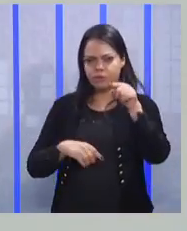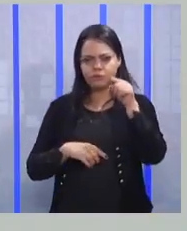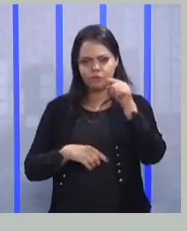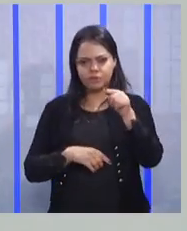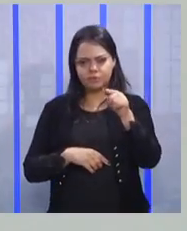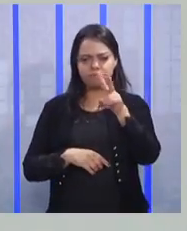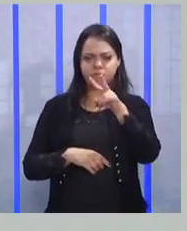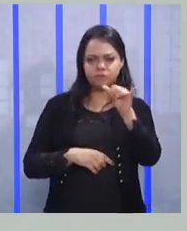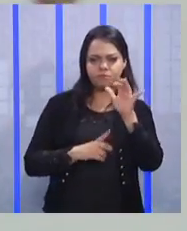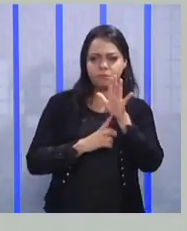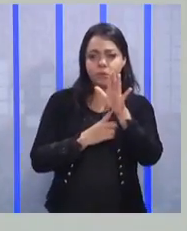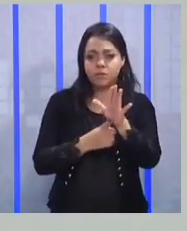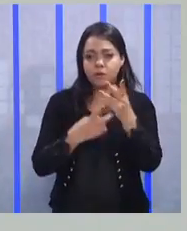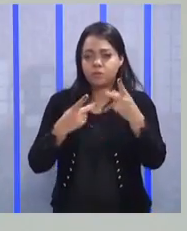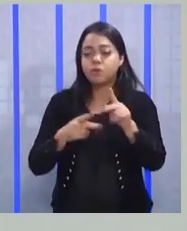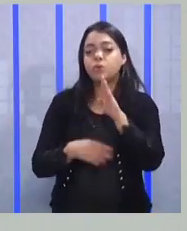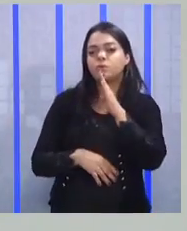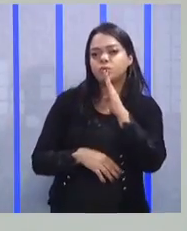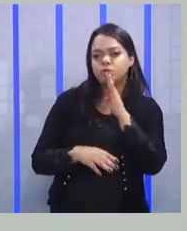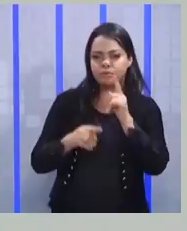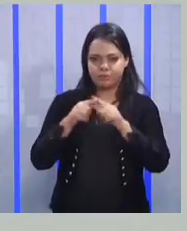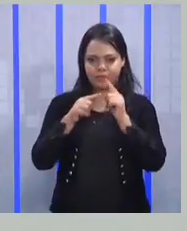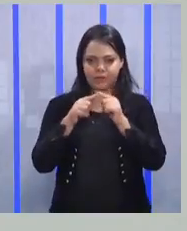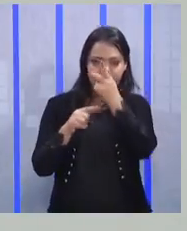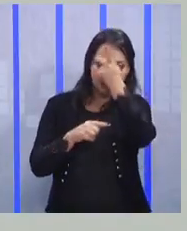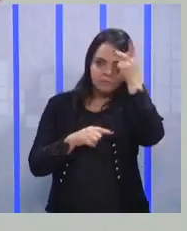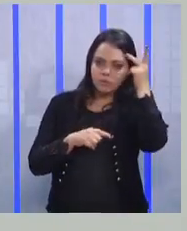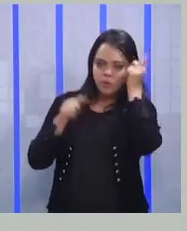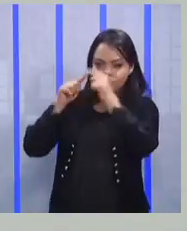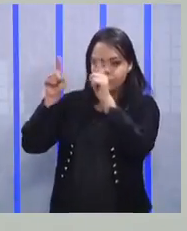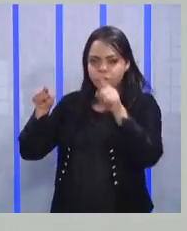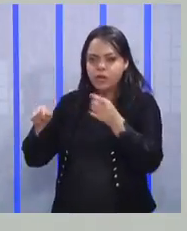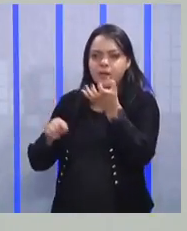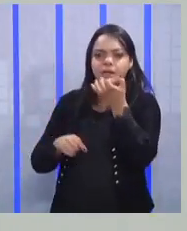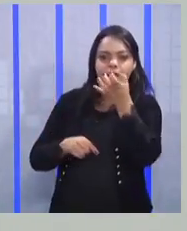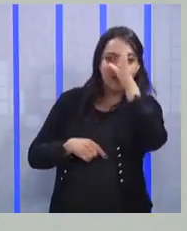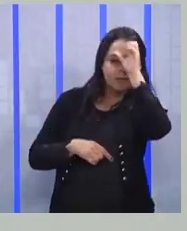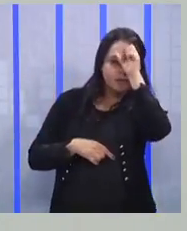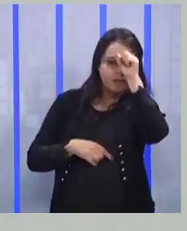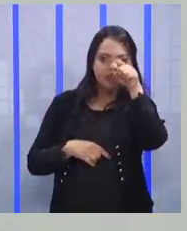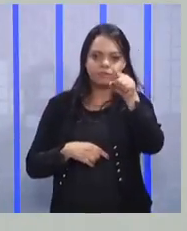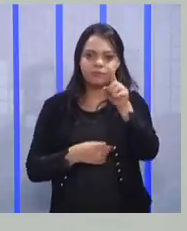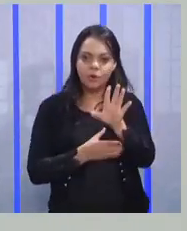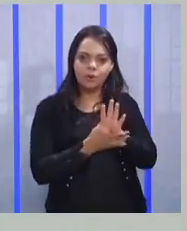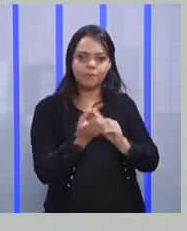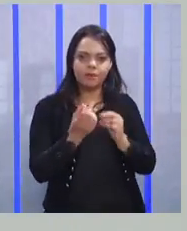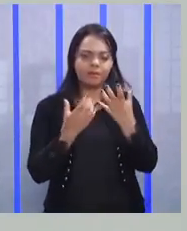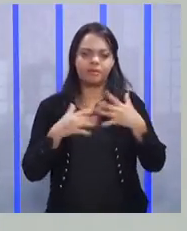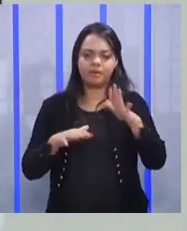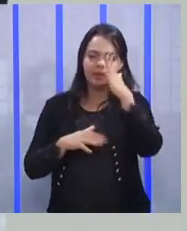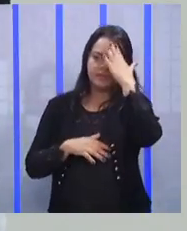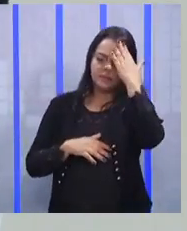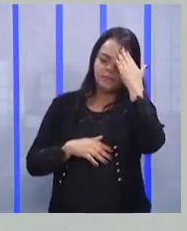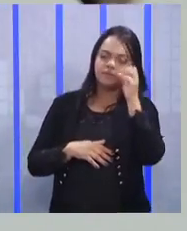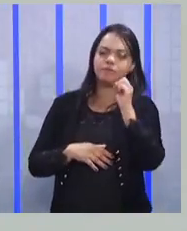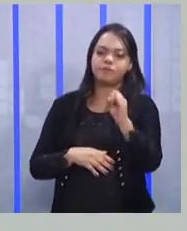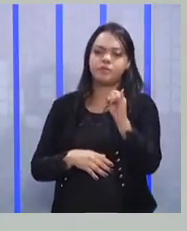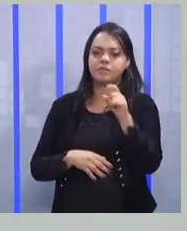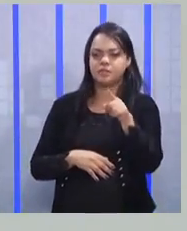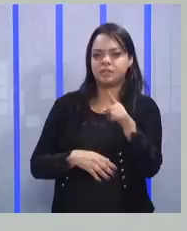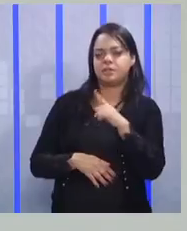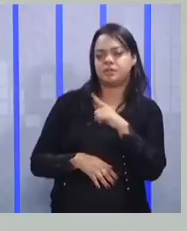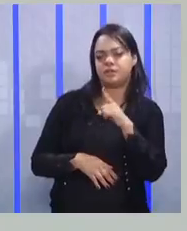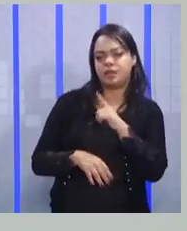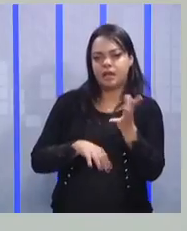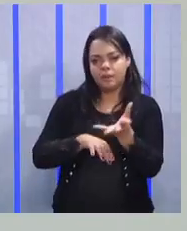conhecimento. Por quê? Porque eles querem aprender com você. Eles não querem saber se você tem habilidade, se você tem atitude, porque o seu